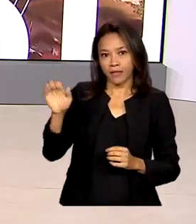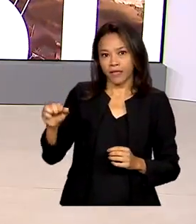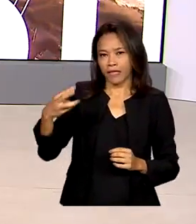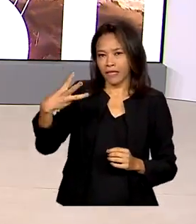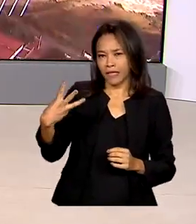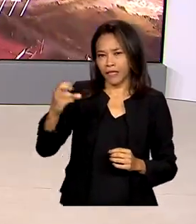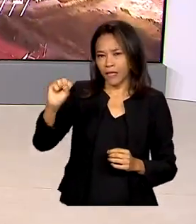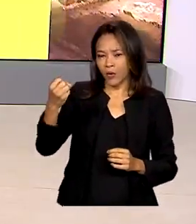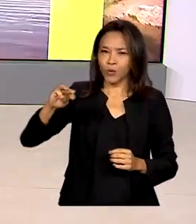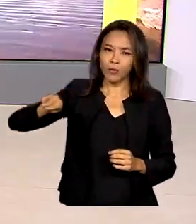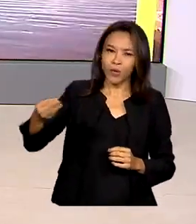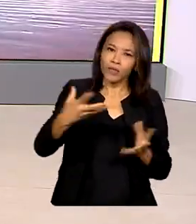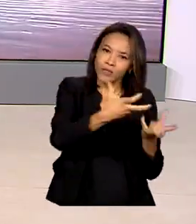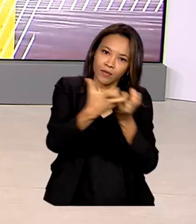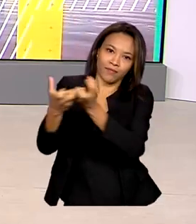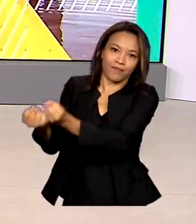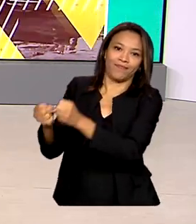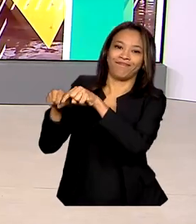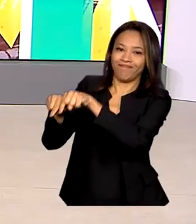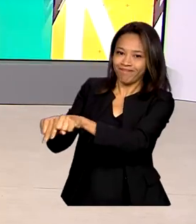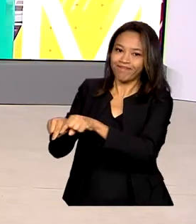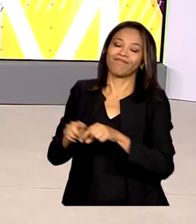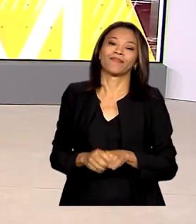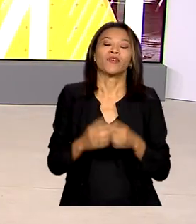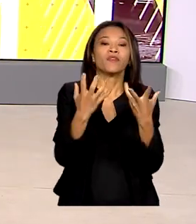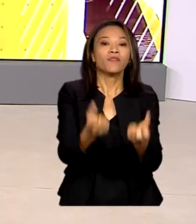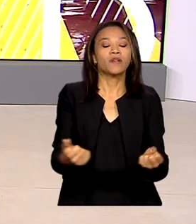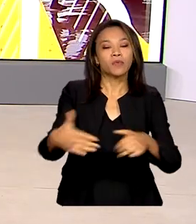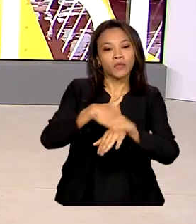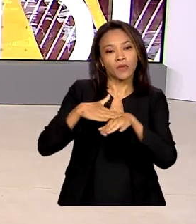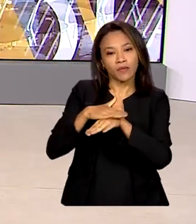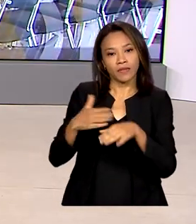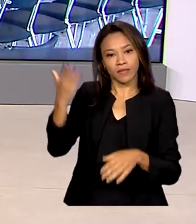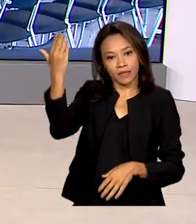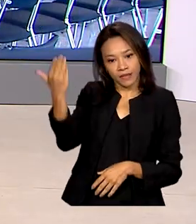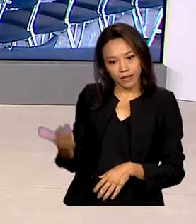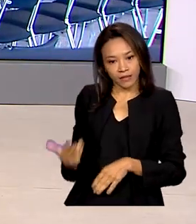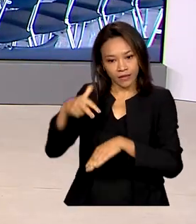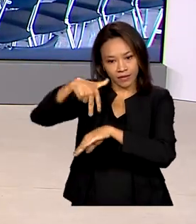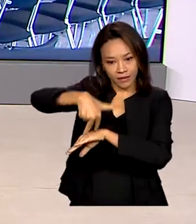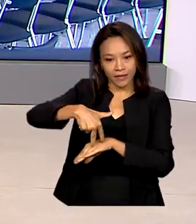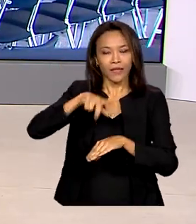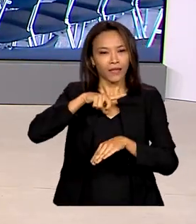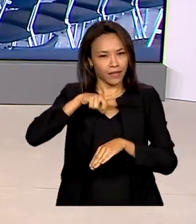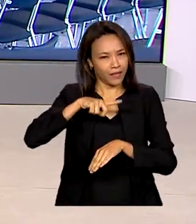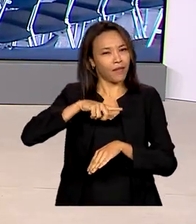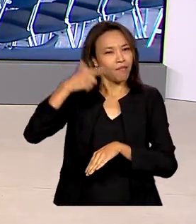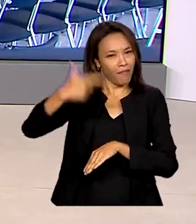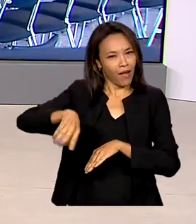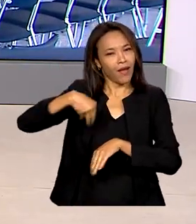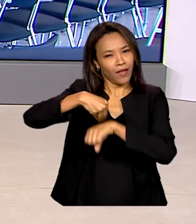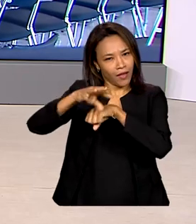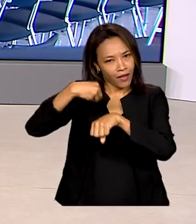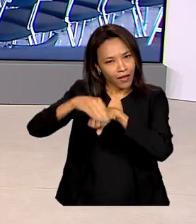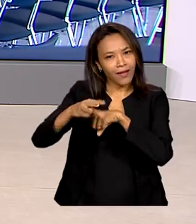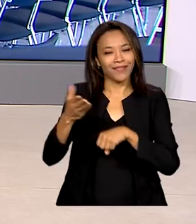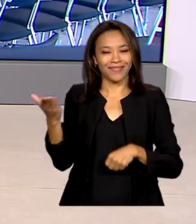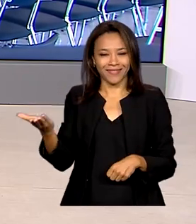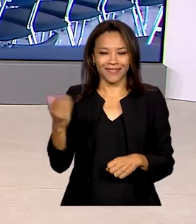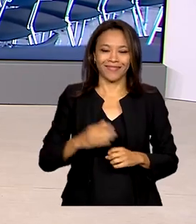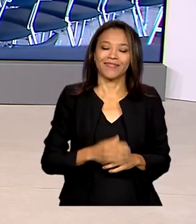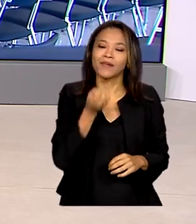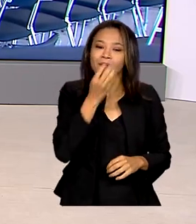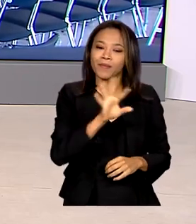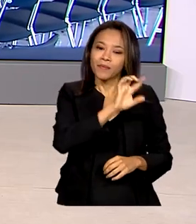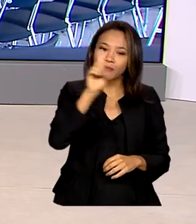documentos serão enviados. Vamos conversar com o repórter Glauco de Queiroz, que traz mais informações pra gente. Bom dia,